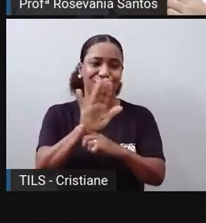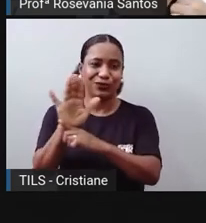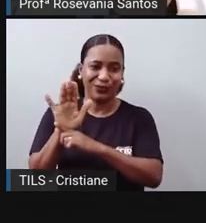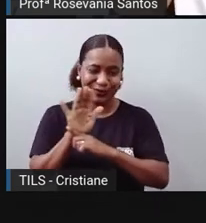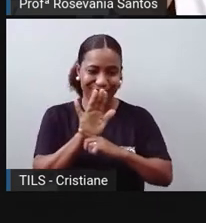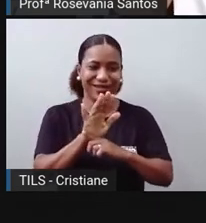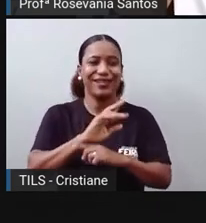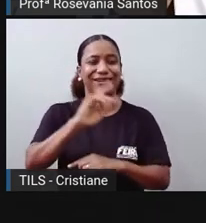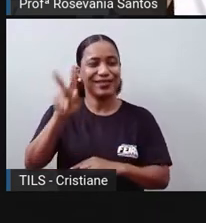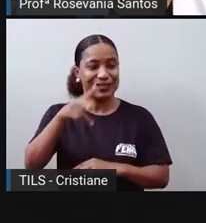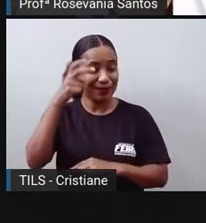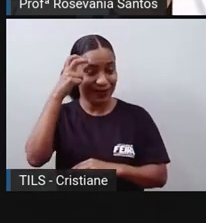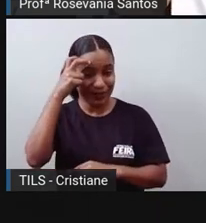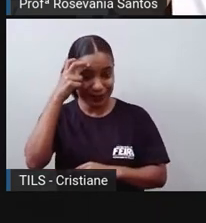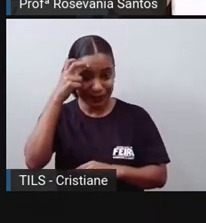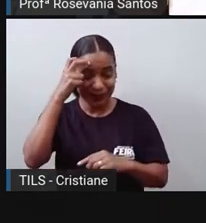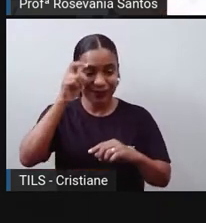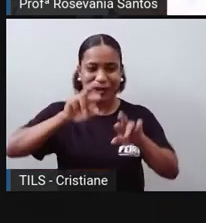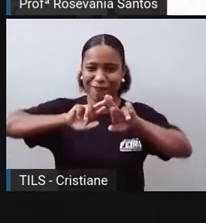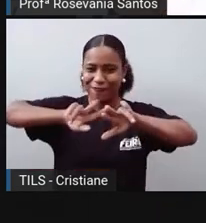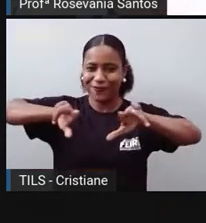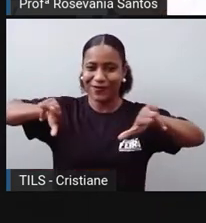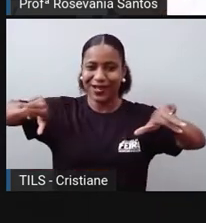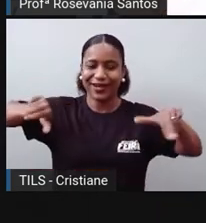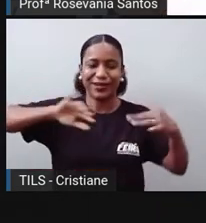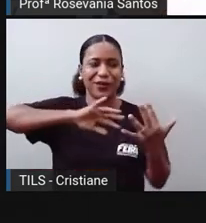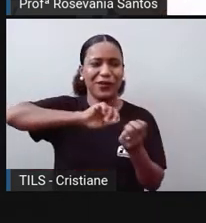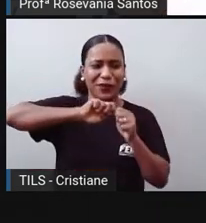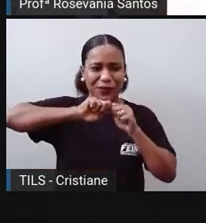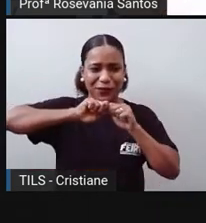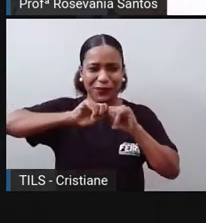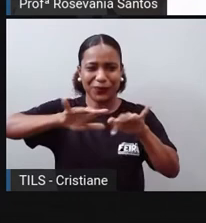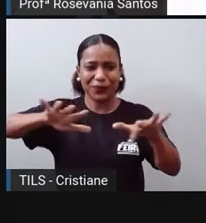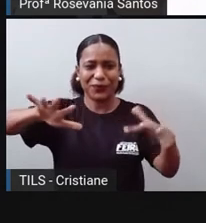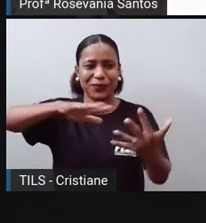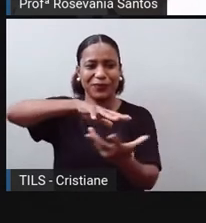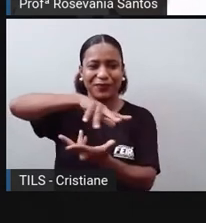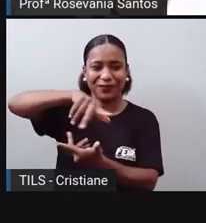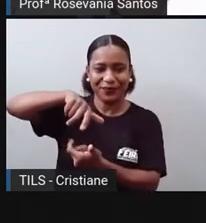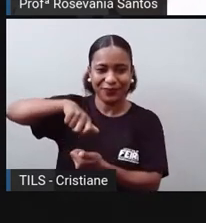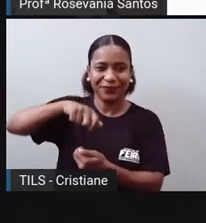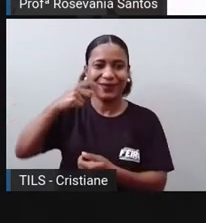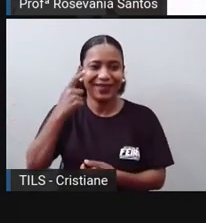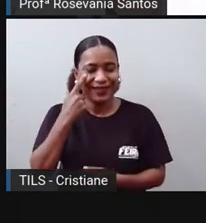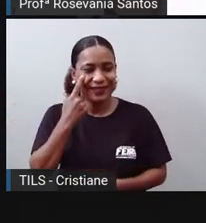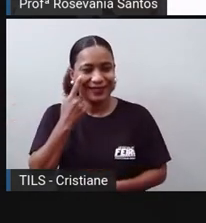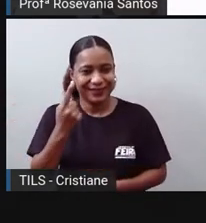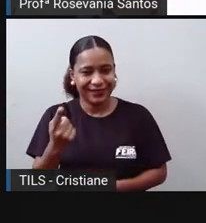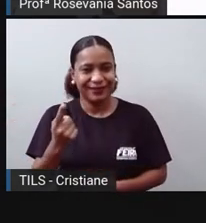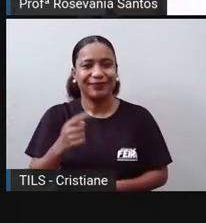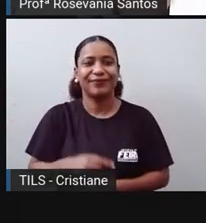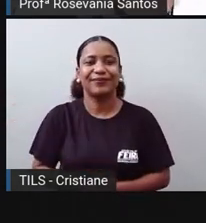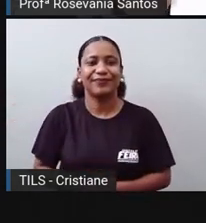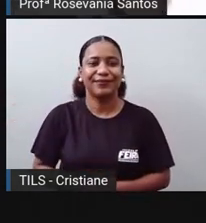né, a gente conhece culturas de vários cantos do mundo, até outro dia estava aí todo mundo falando, né, da cultura, né,